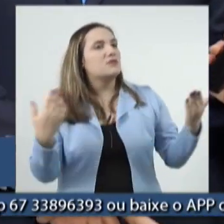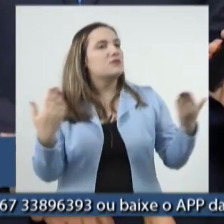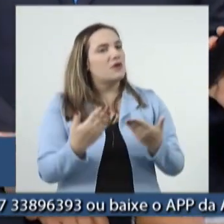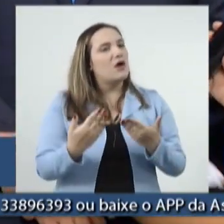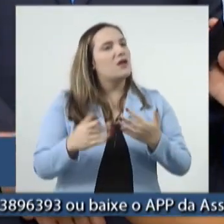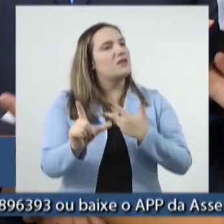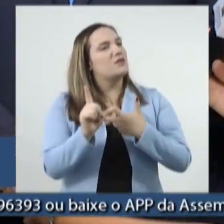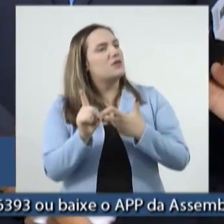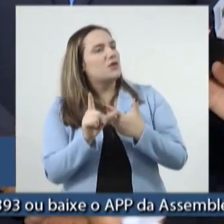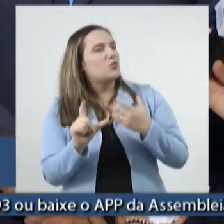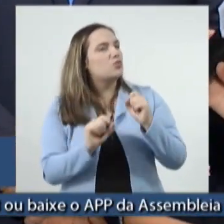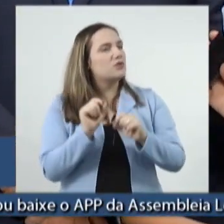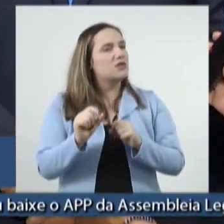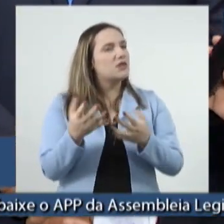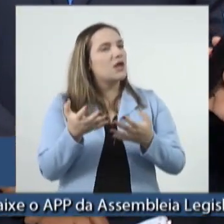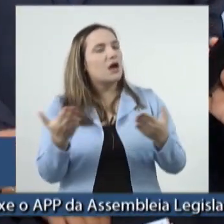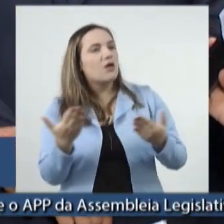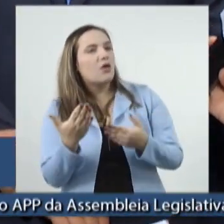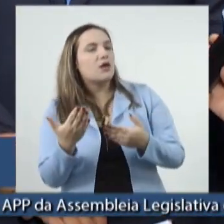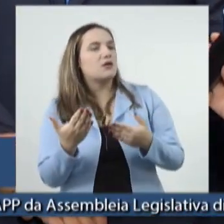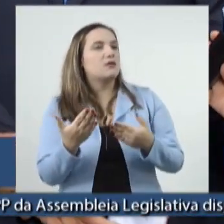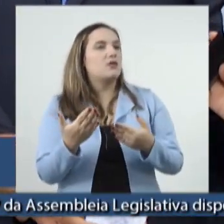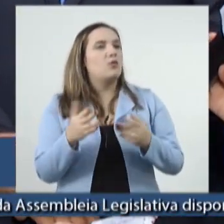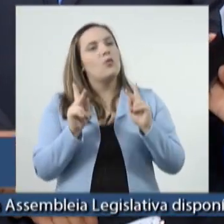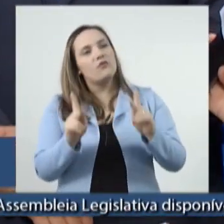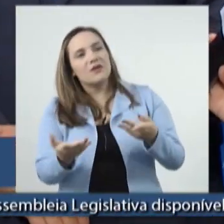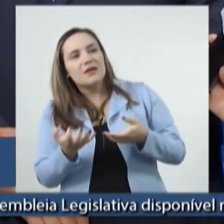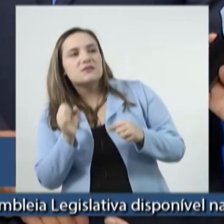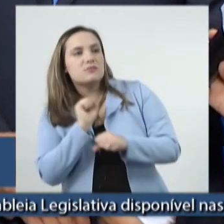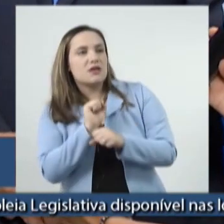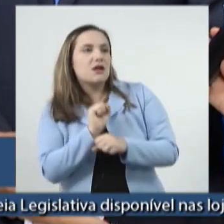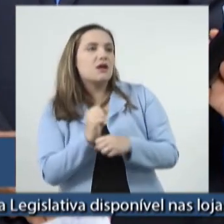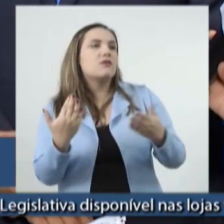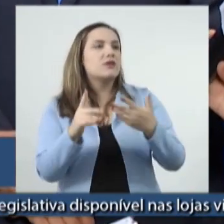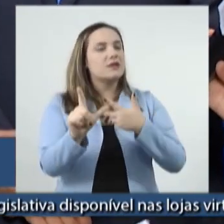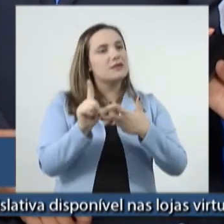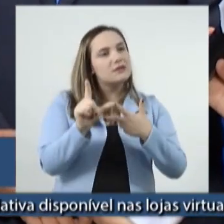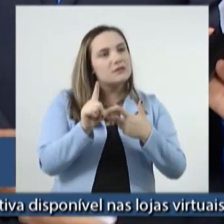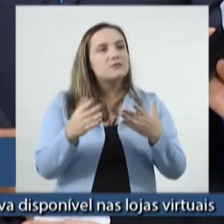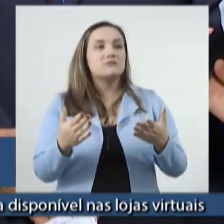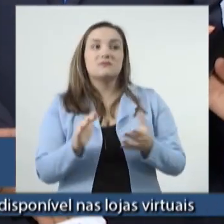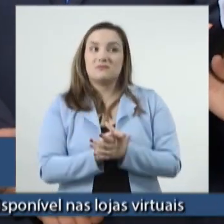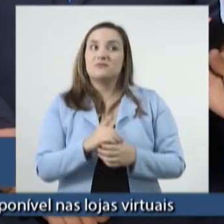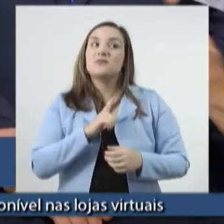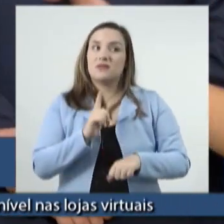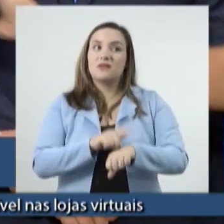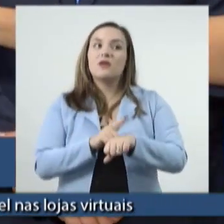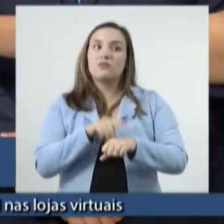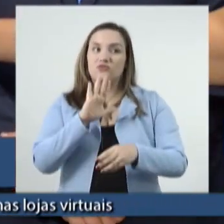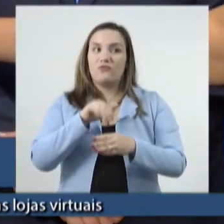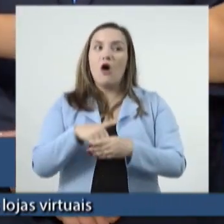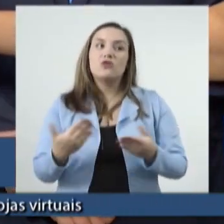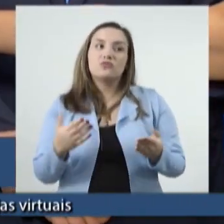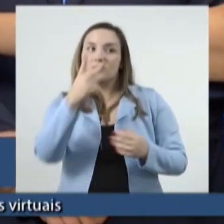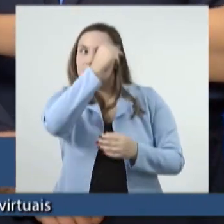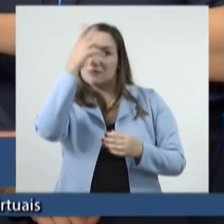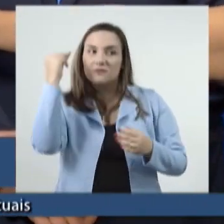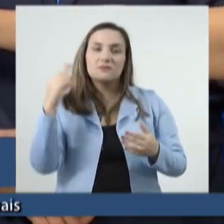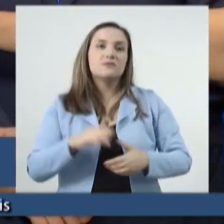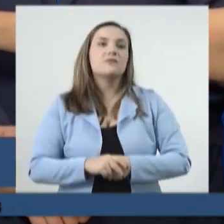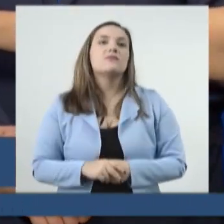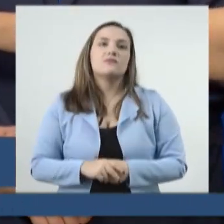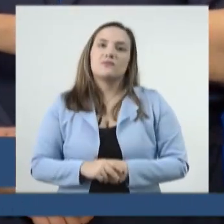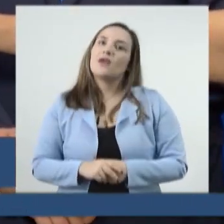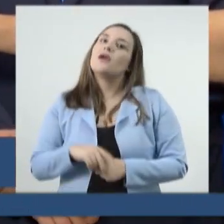Legislativo, o que esperar? O que a população pode esperar do Poder Legislativo? Nós temos um ano de eleições. Na realidade, é a